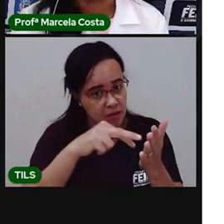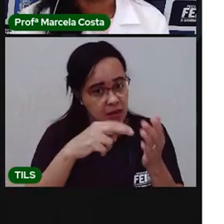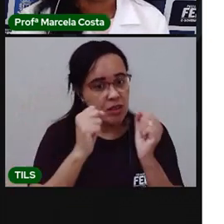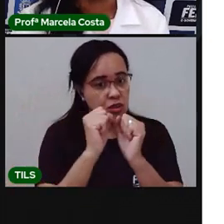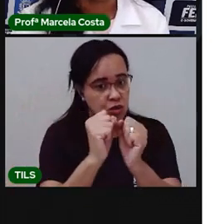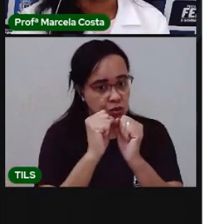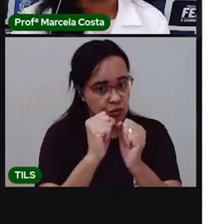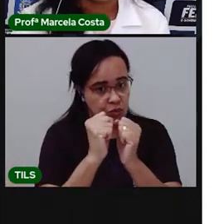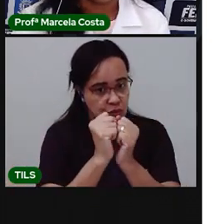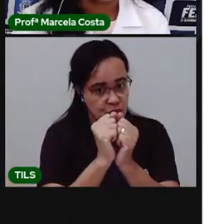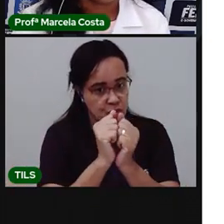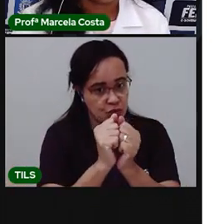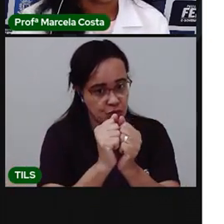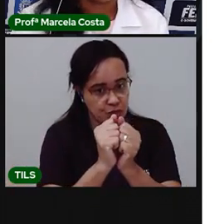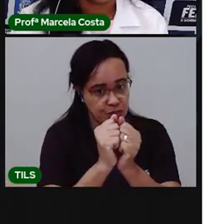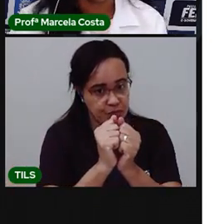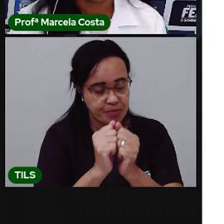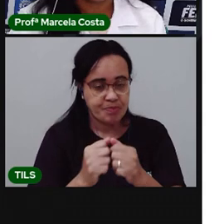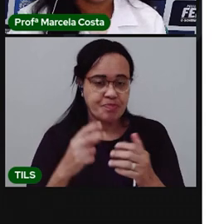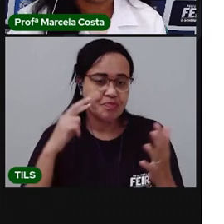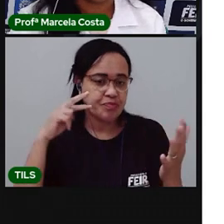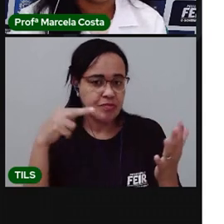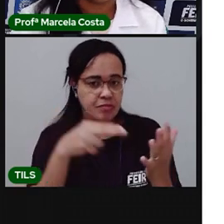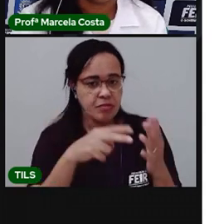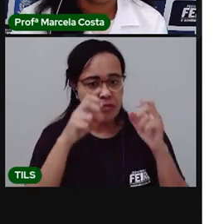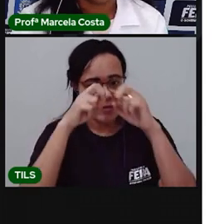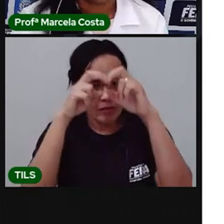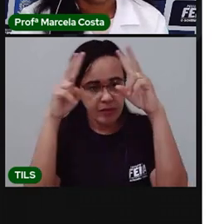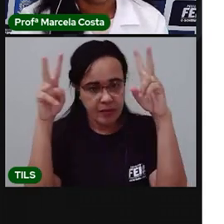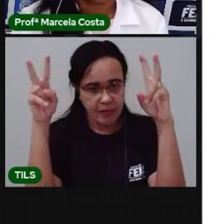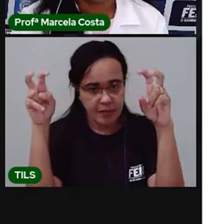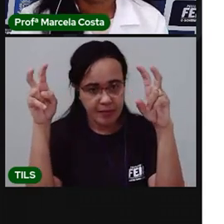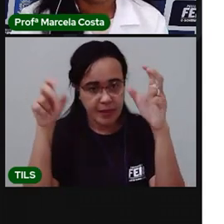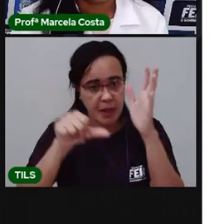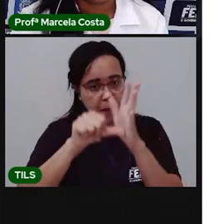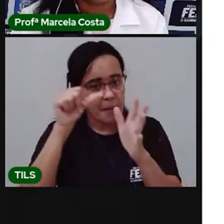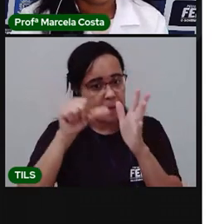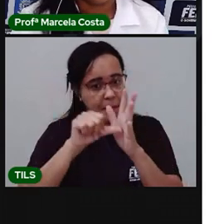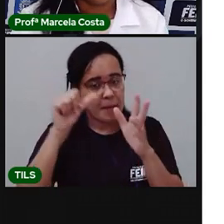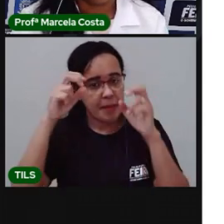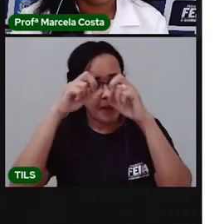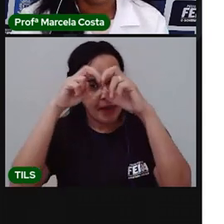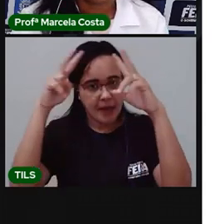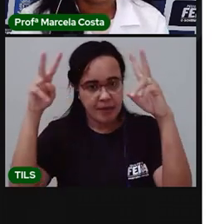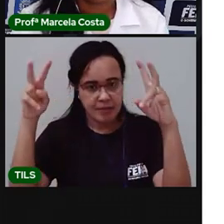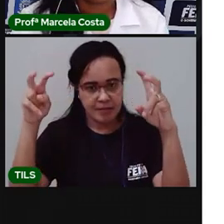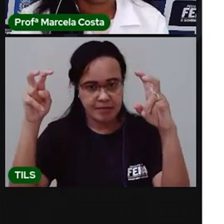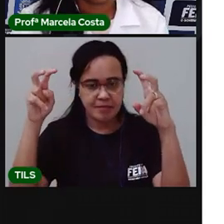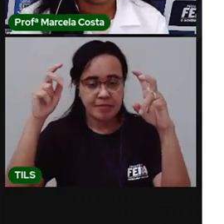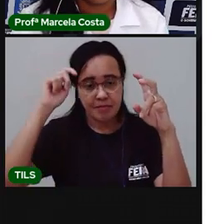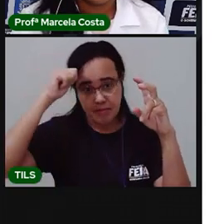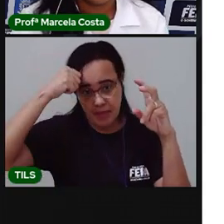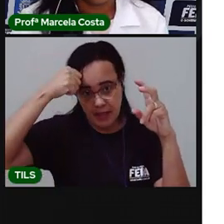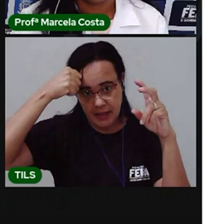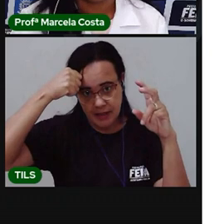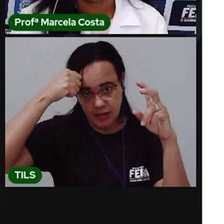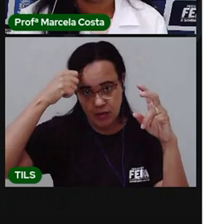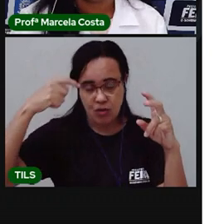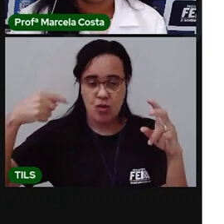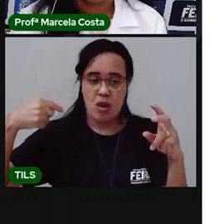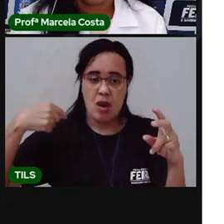A primeira parte da cantiga é o título. Ó, eu vi